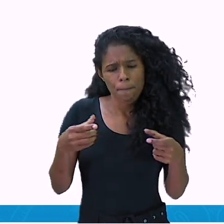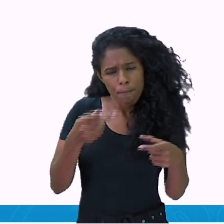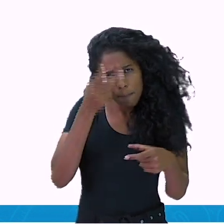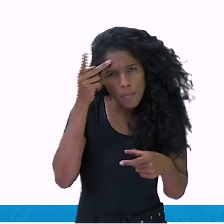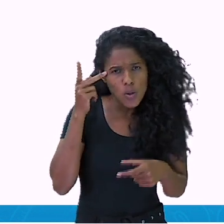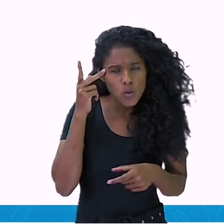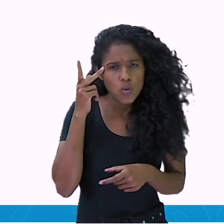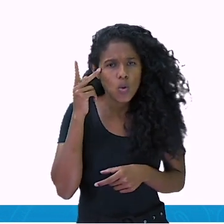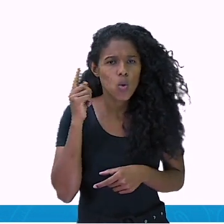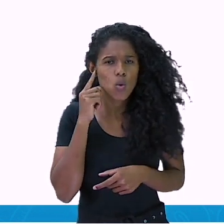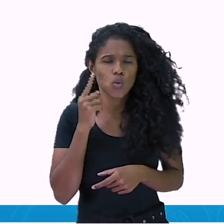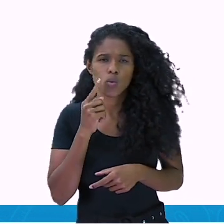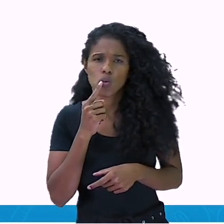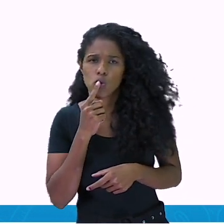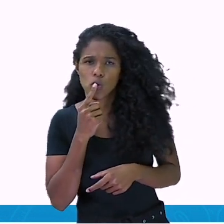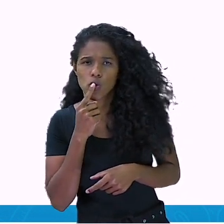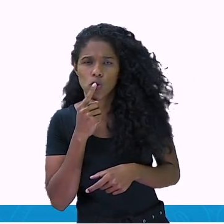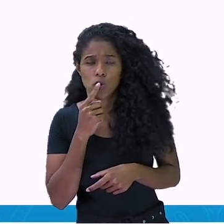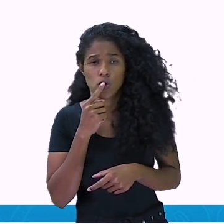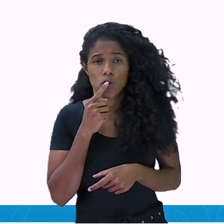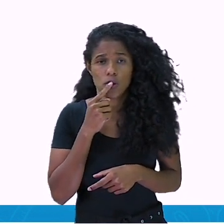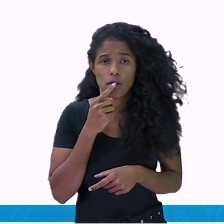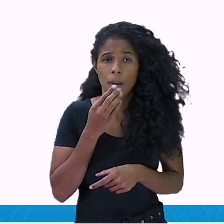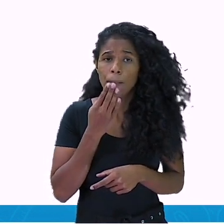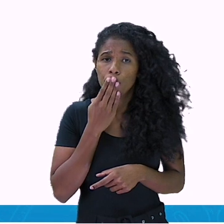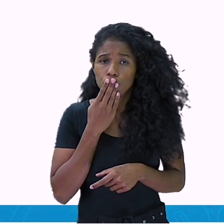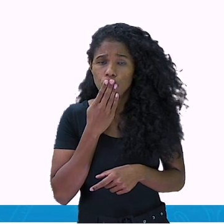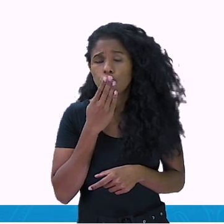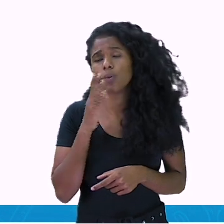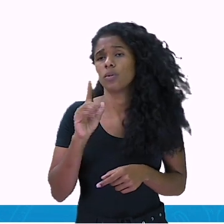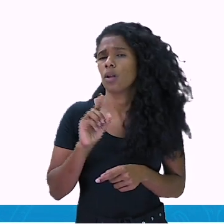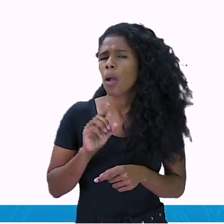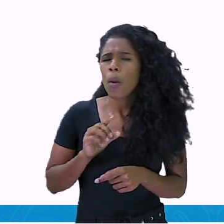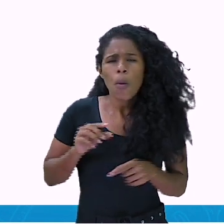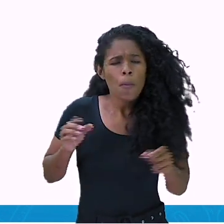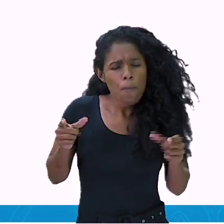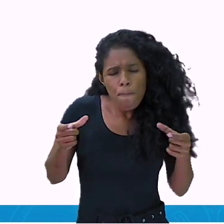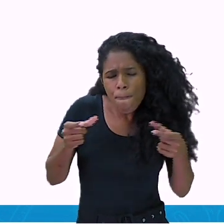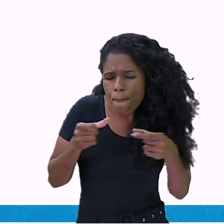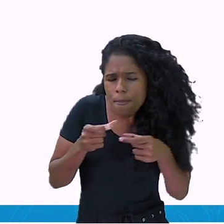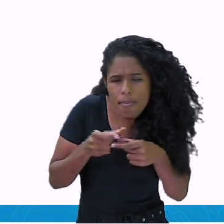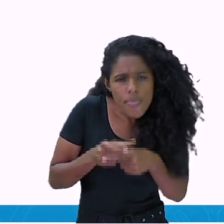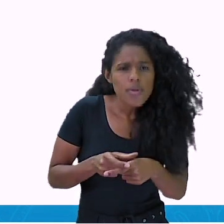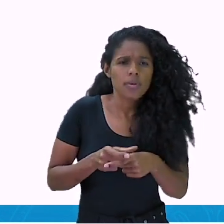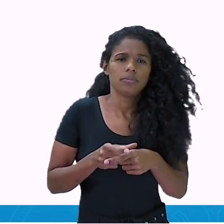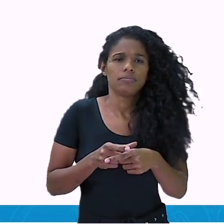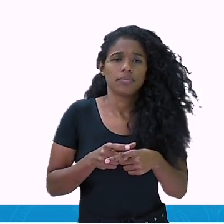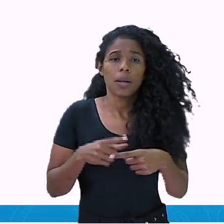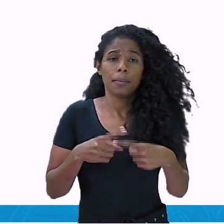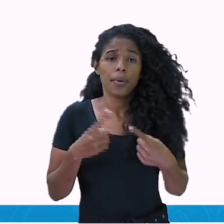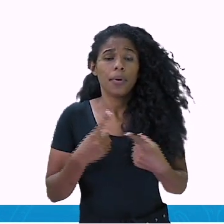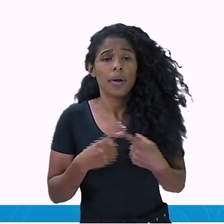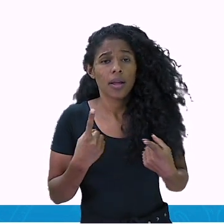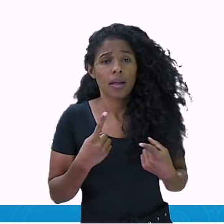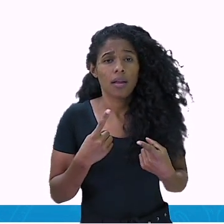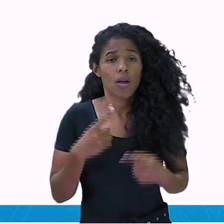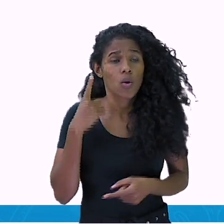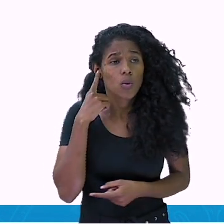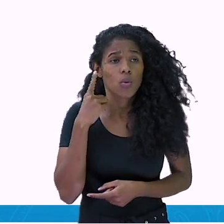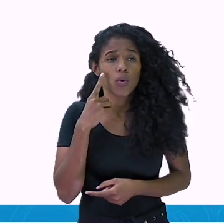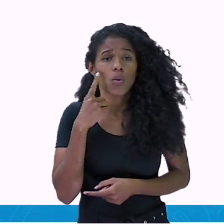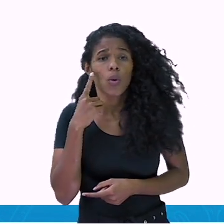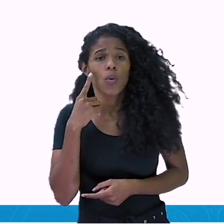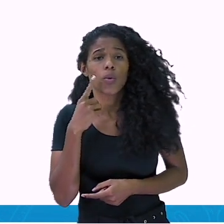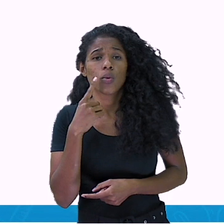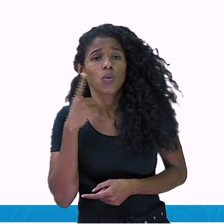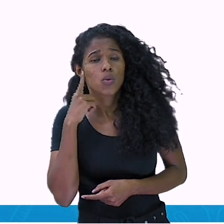elas tenham algum problema nas cordas vocais. Não tenha medo de se comunicar. Por mais